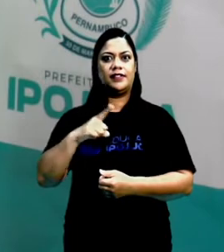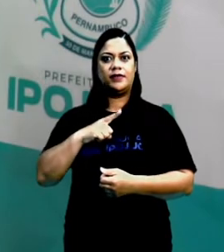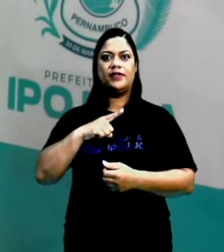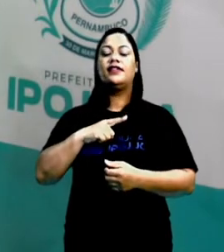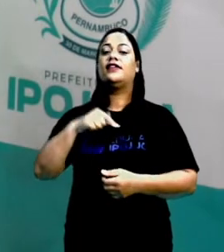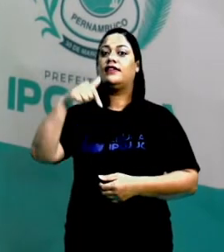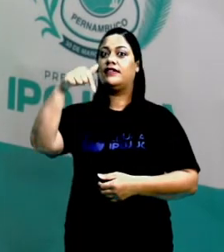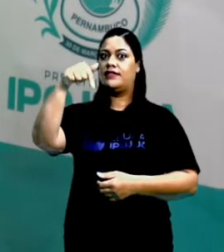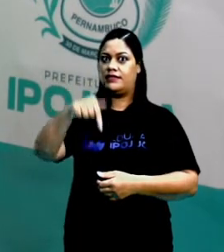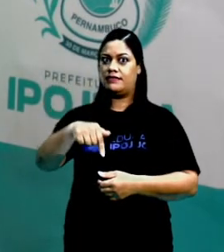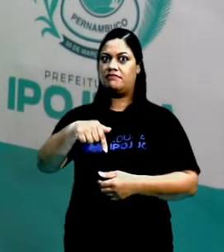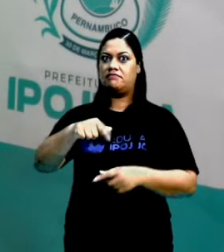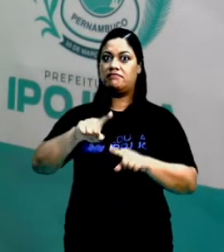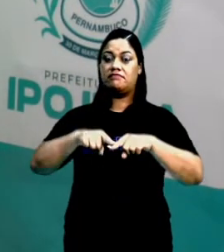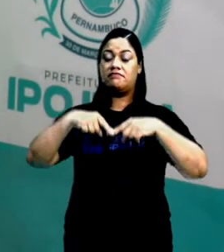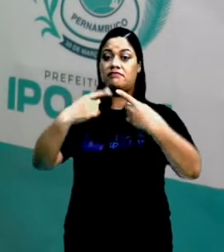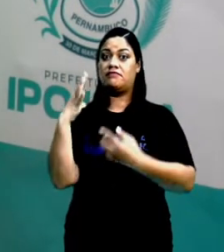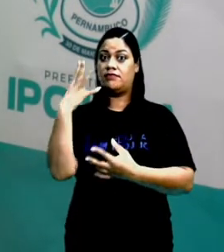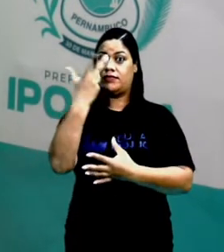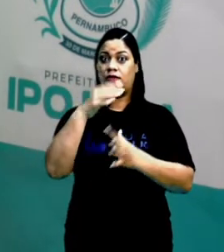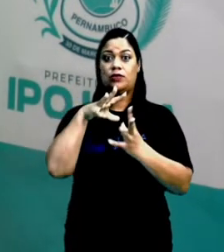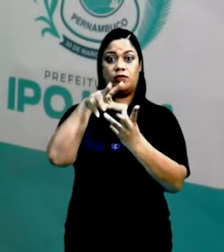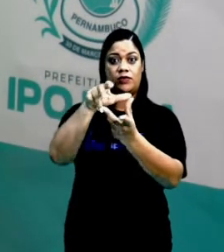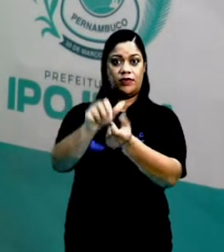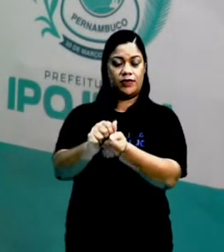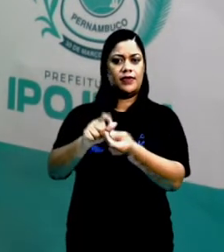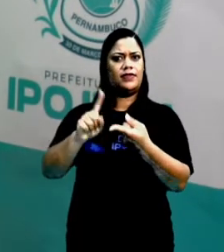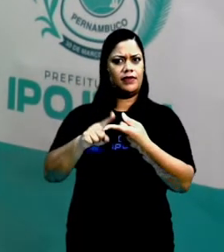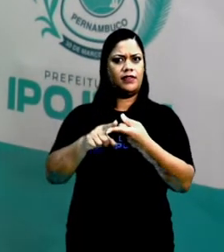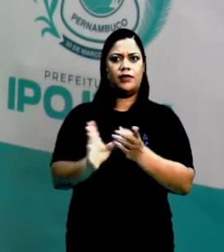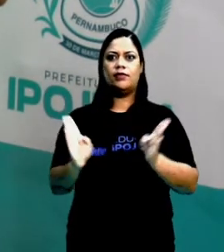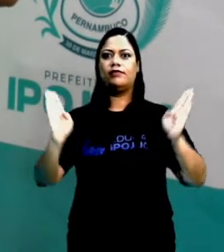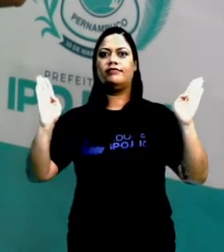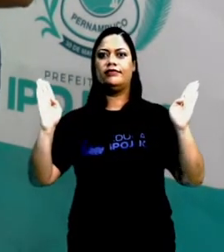Maravilhas do Mundo, como o Rio de Janeiro, né? A Estátua do Cristo.